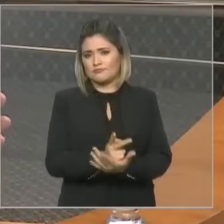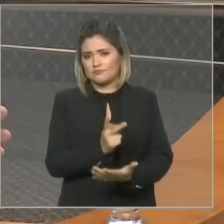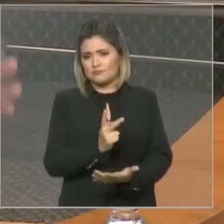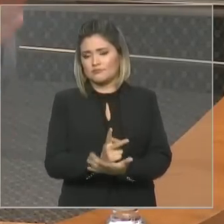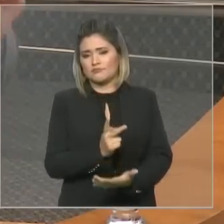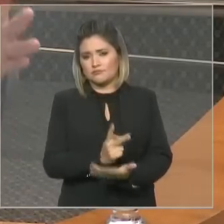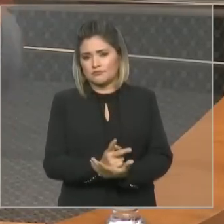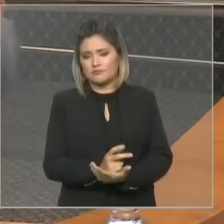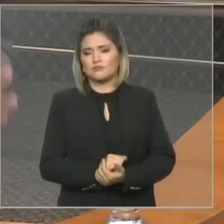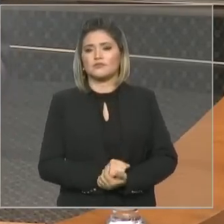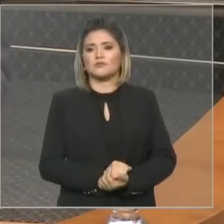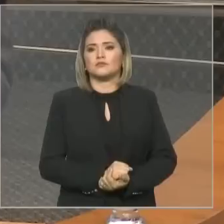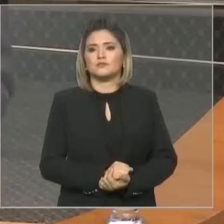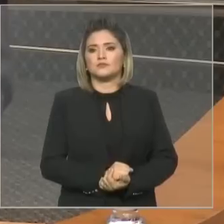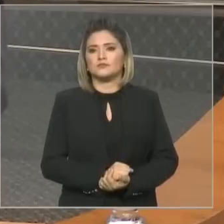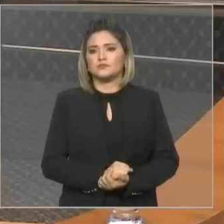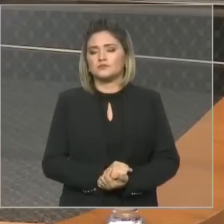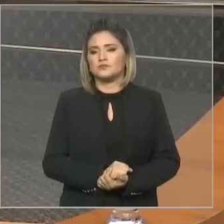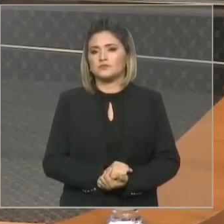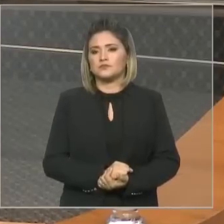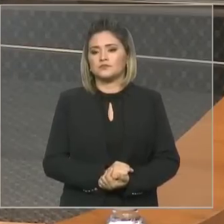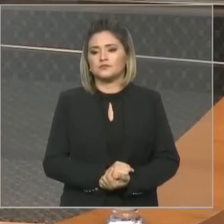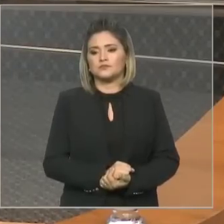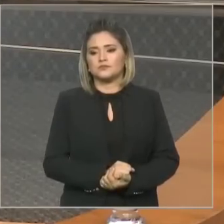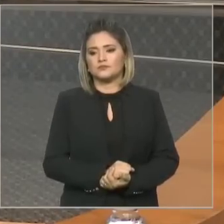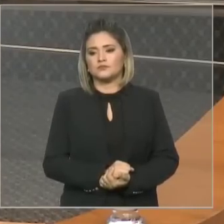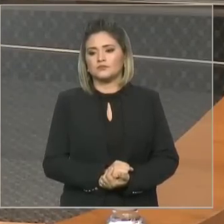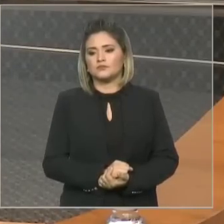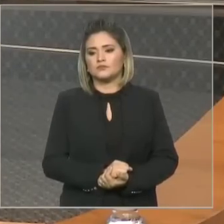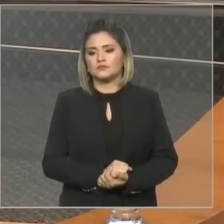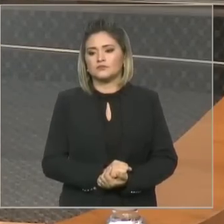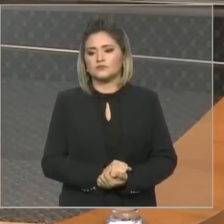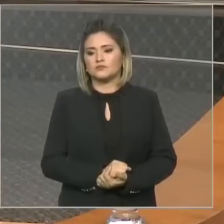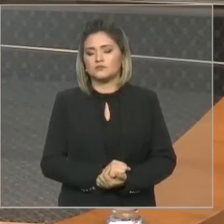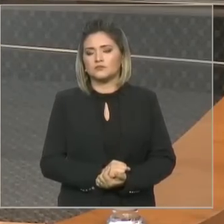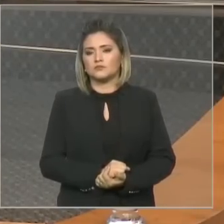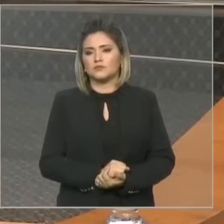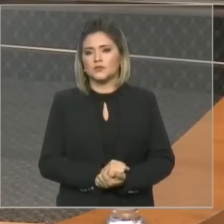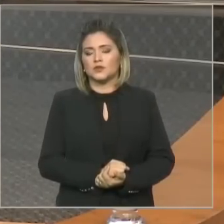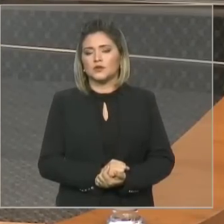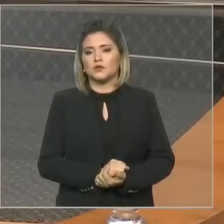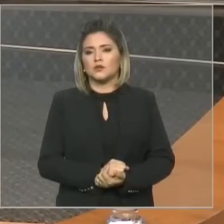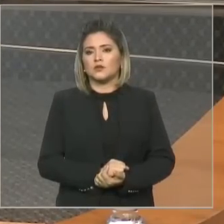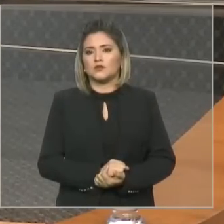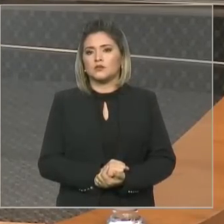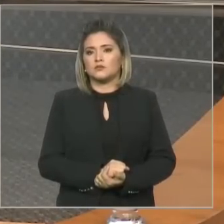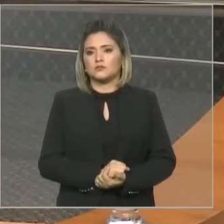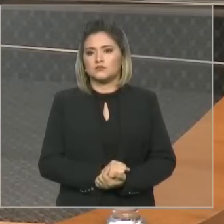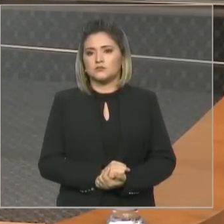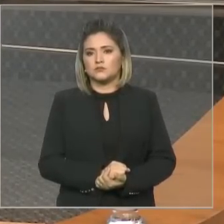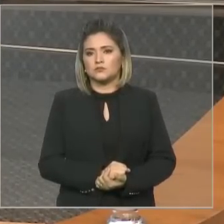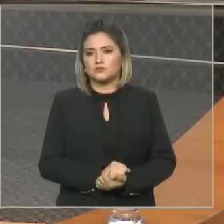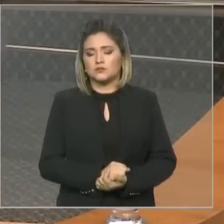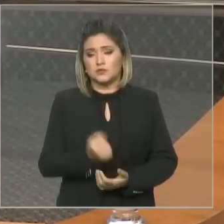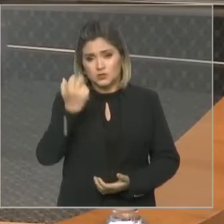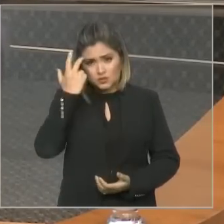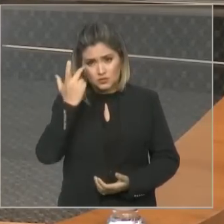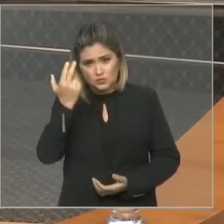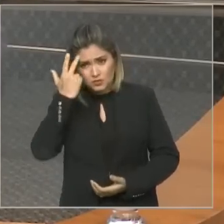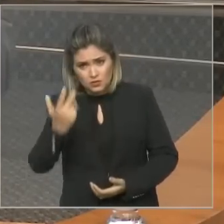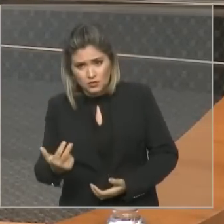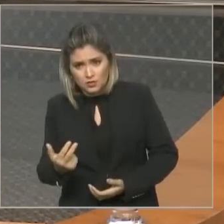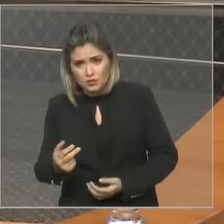formado ao longo da historiografia que não tenha sido por conta dos déspotas. E que ele